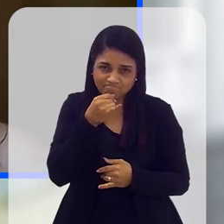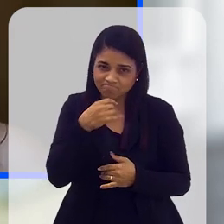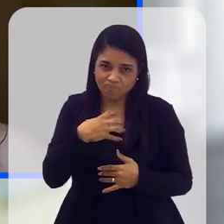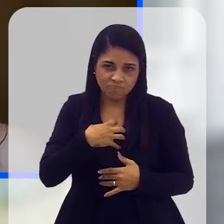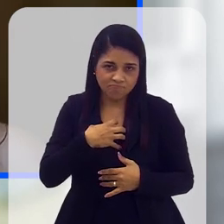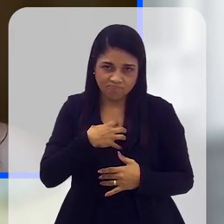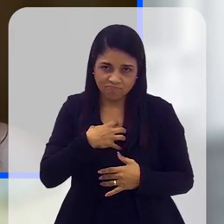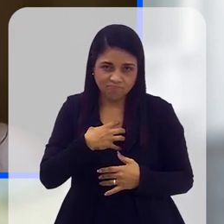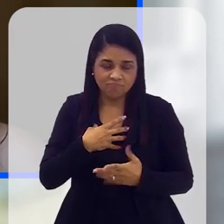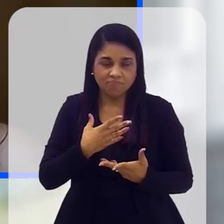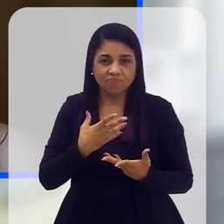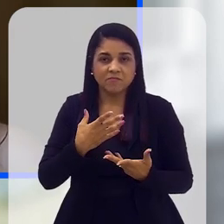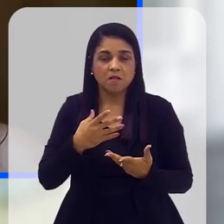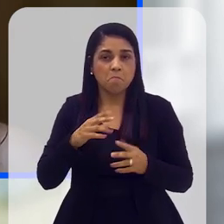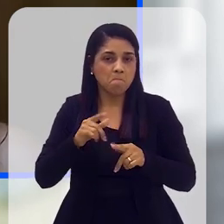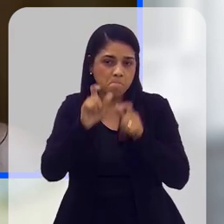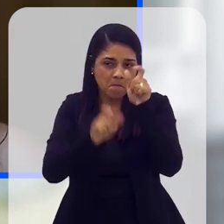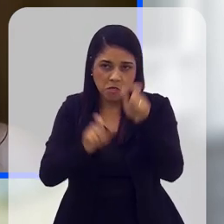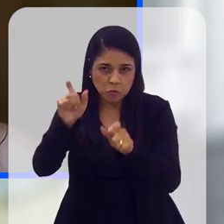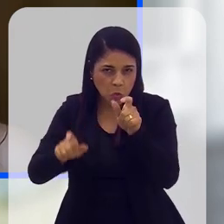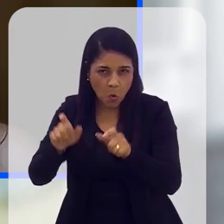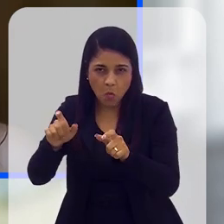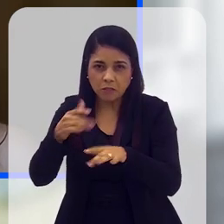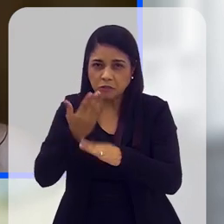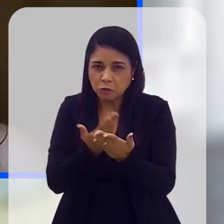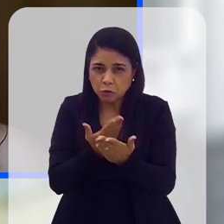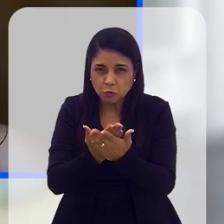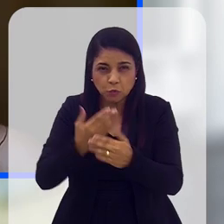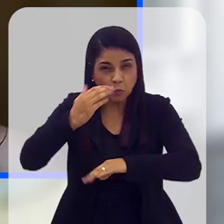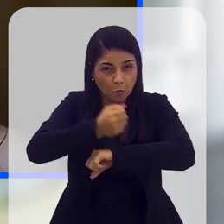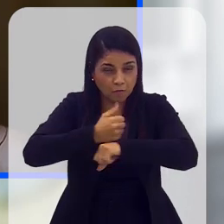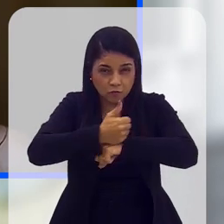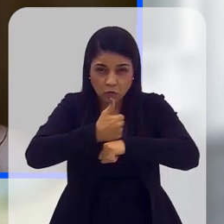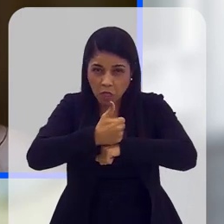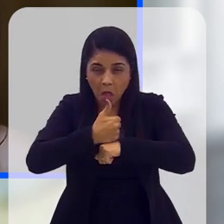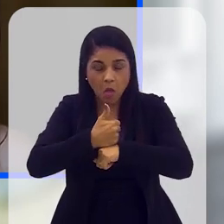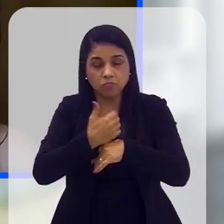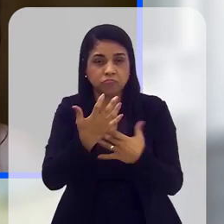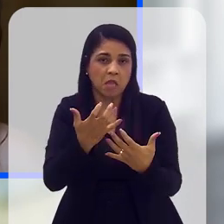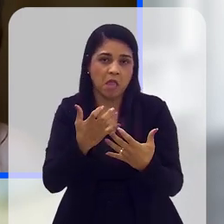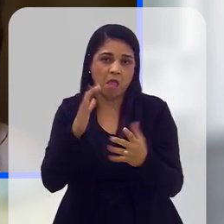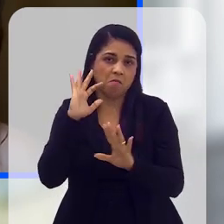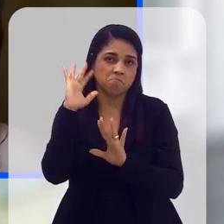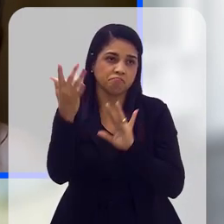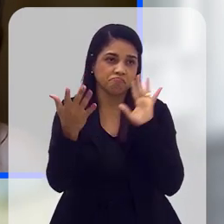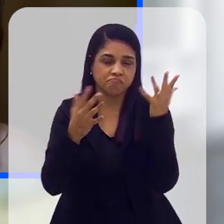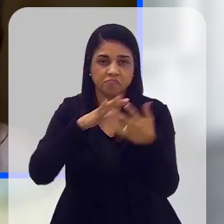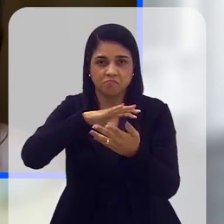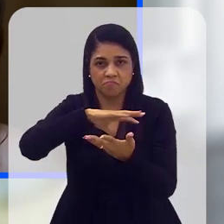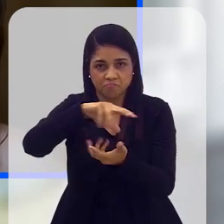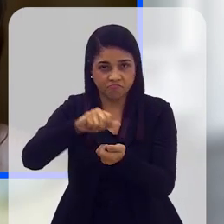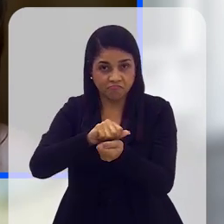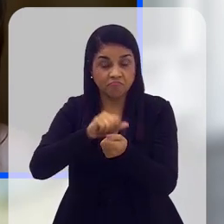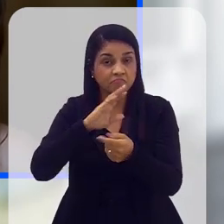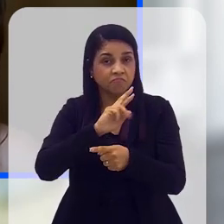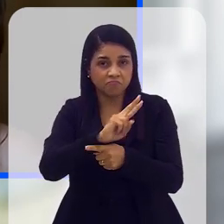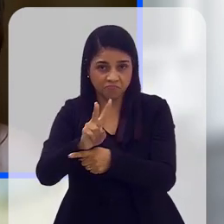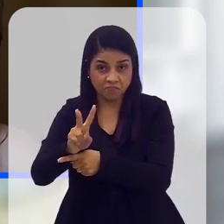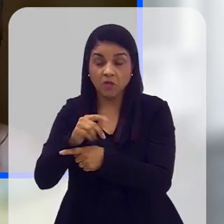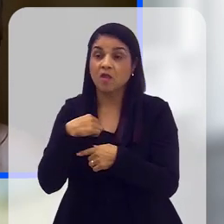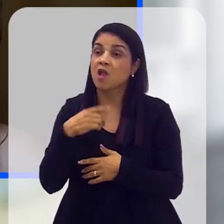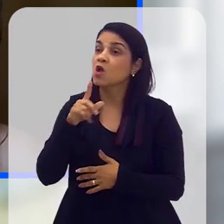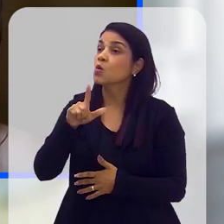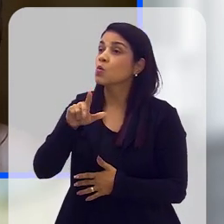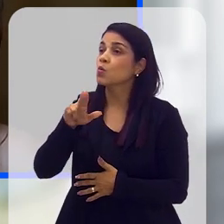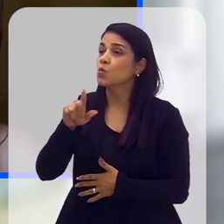não têm saído como a maioria dos ambientalistas esperavam. Professor Luiz, muito obrigado também pela sua participação.